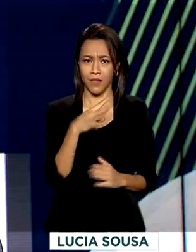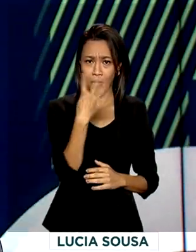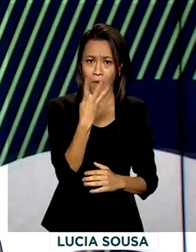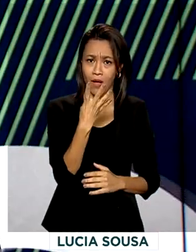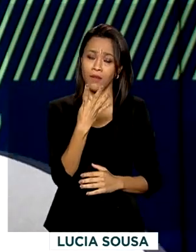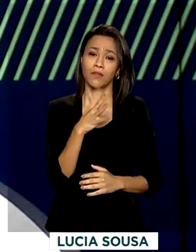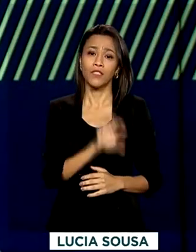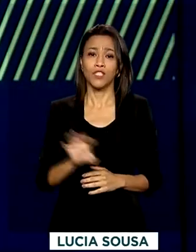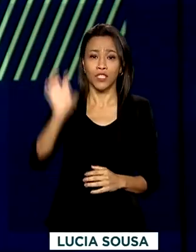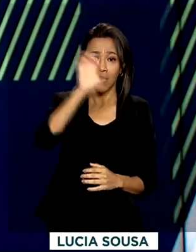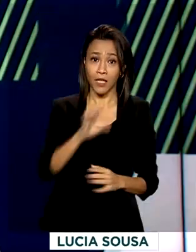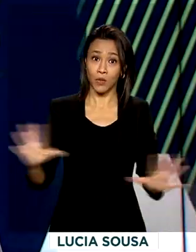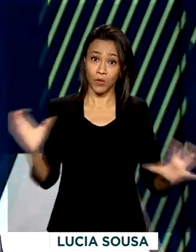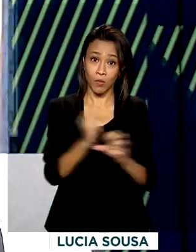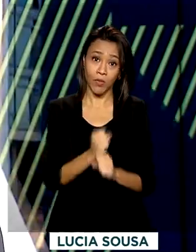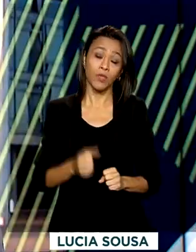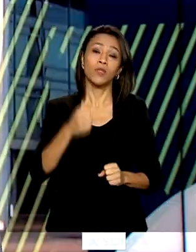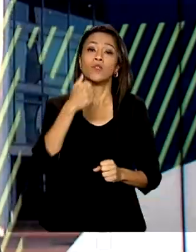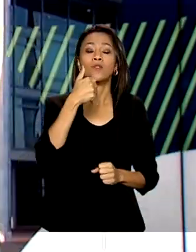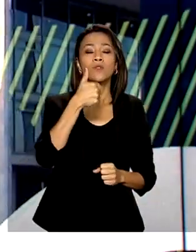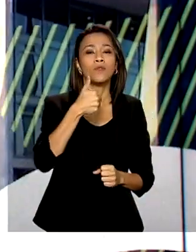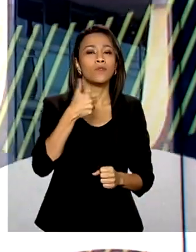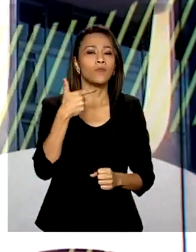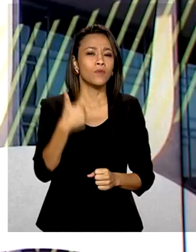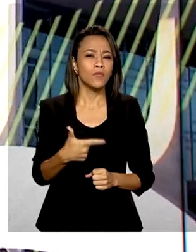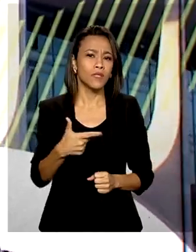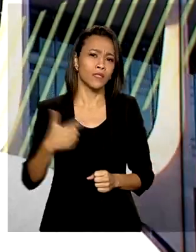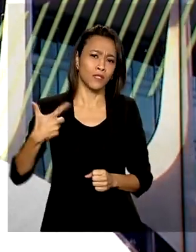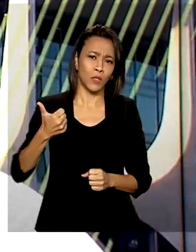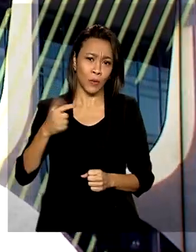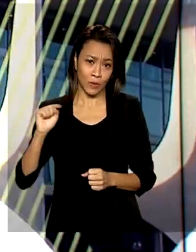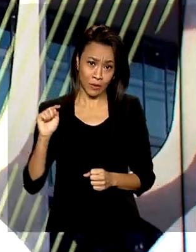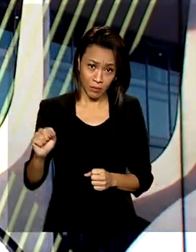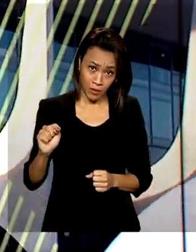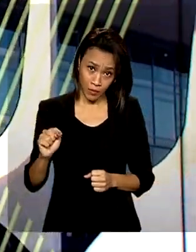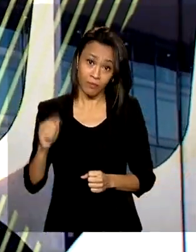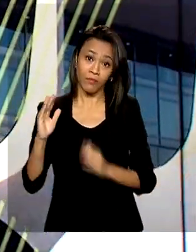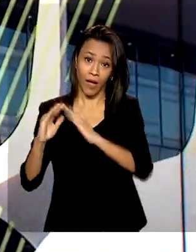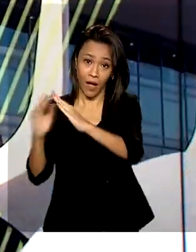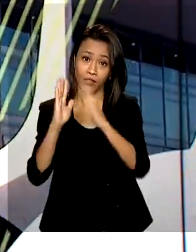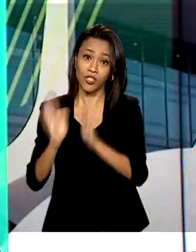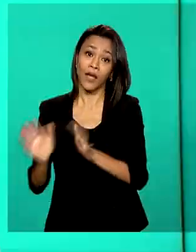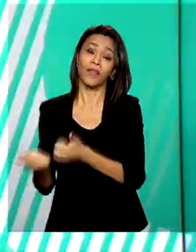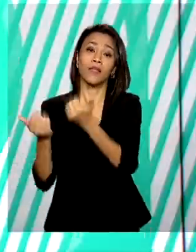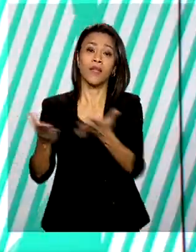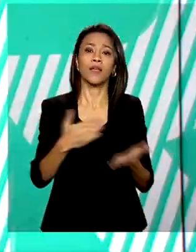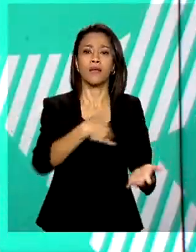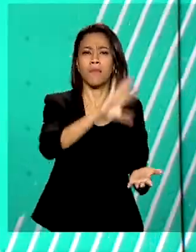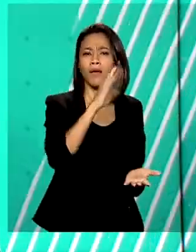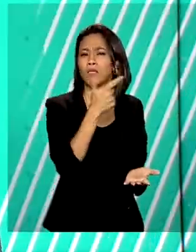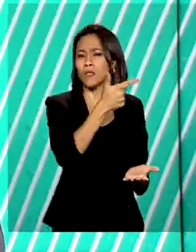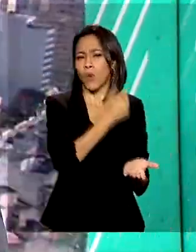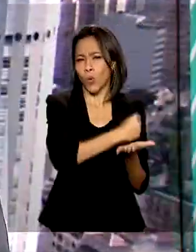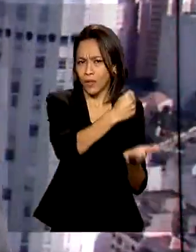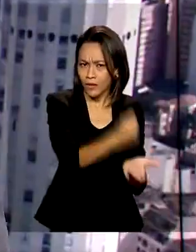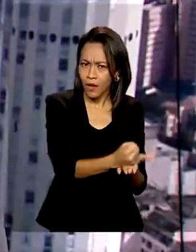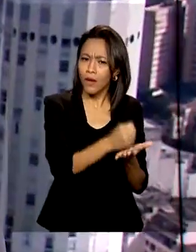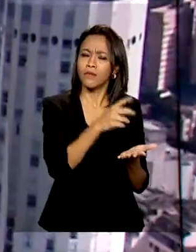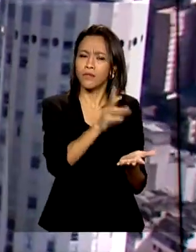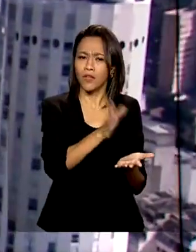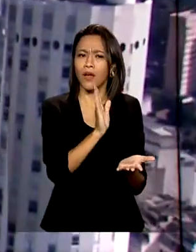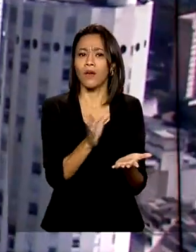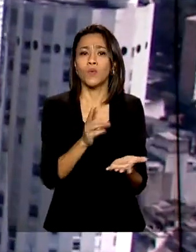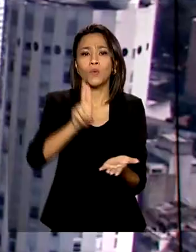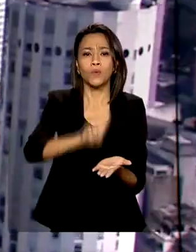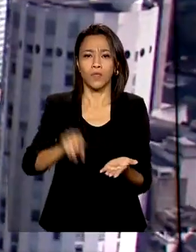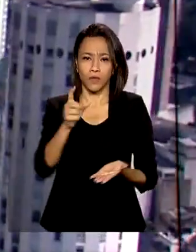212 mil casas já foram entregues e outras 189 mil contratadas e financiadas com recursos do